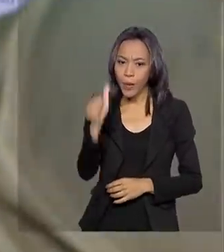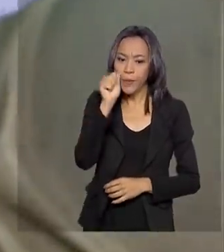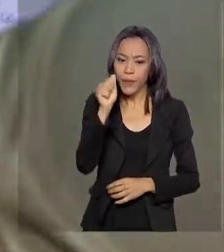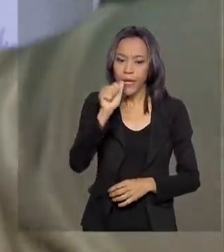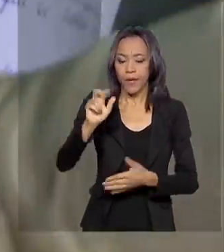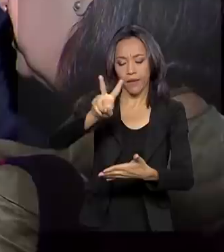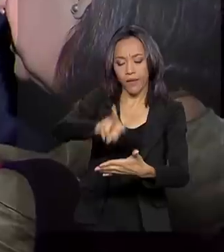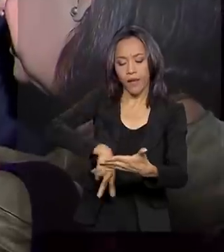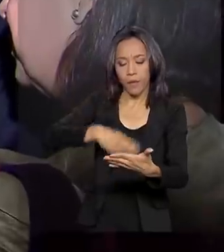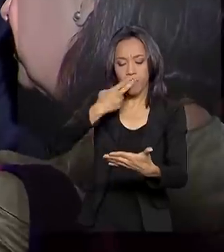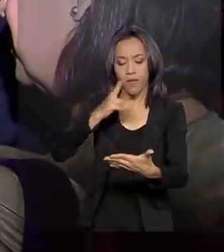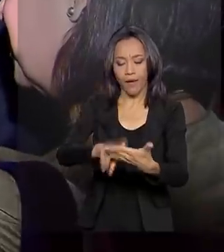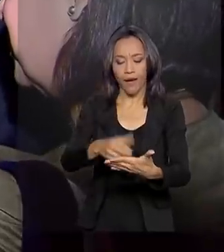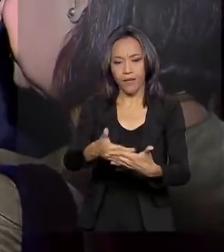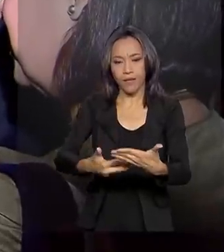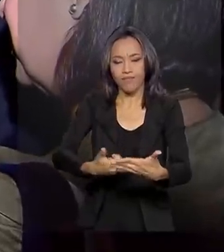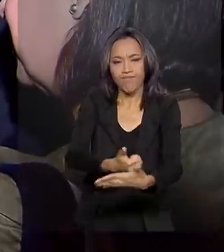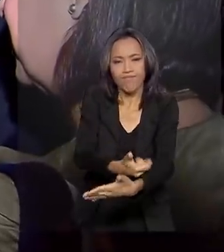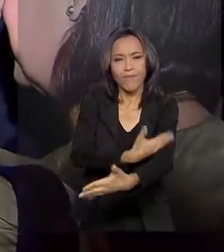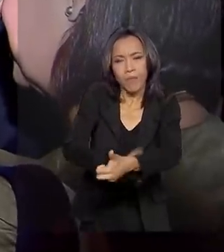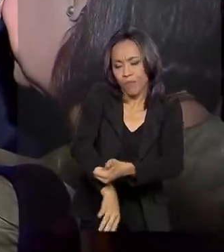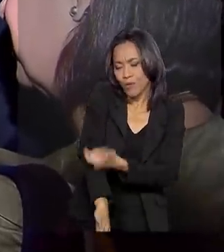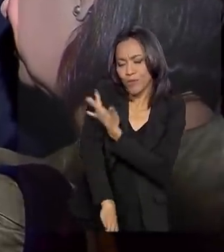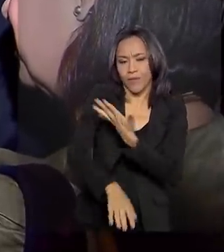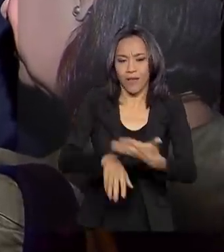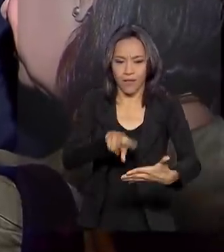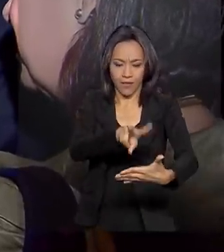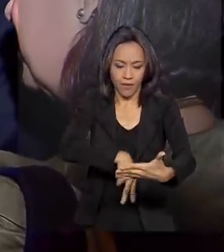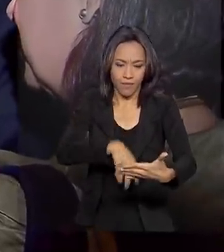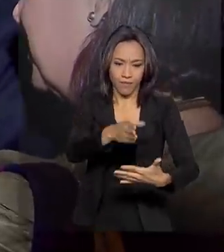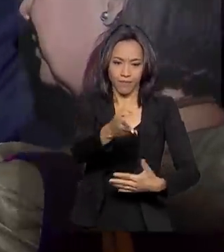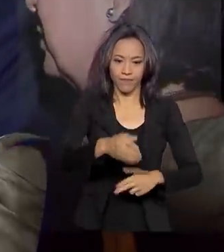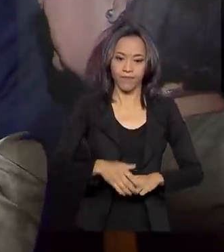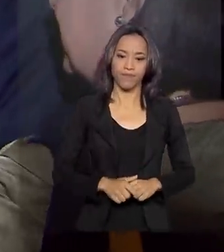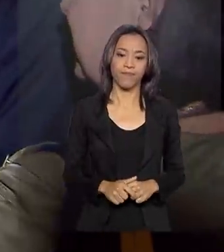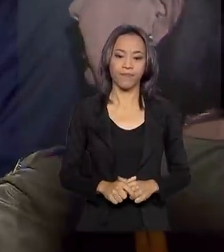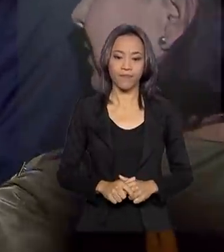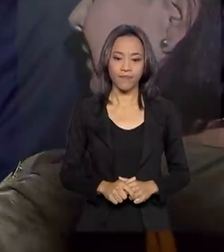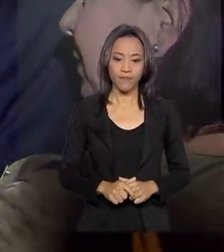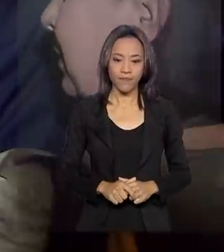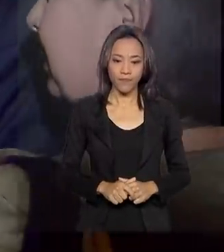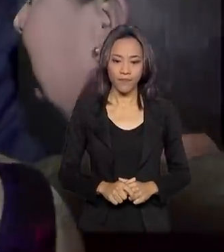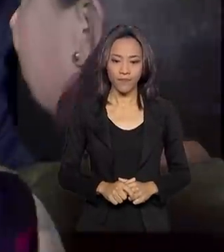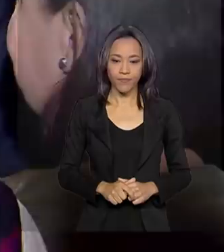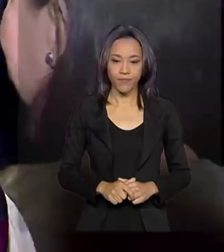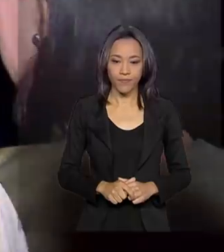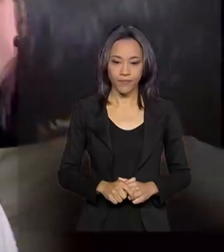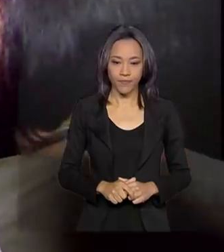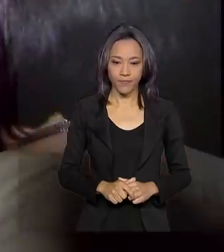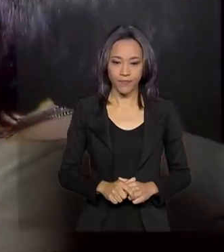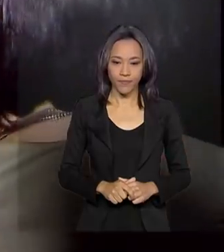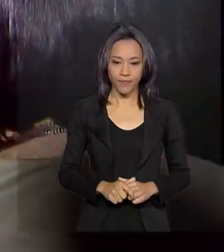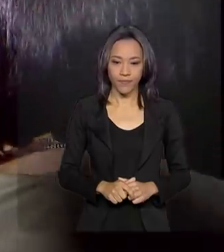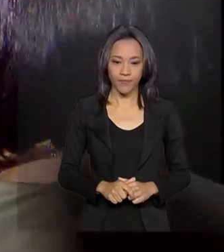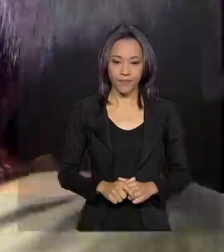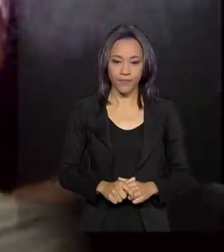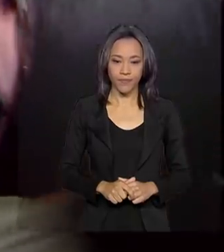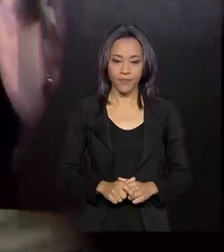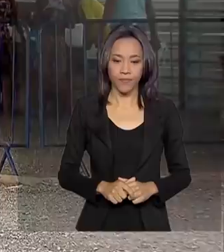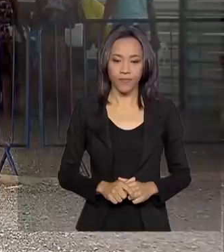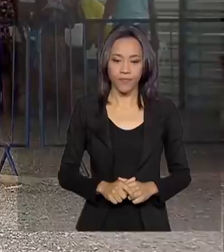que leu uma carta emocionada. E que sigam lá de lá, vamos lá. Vamos para a lante. Vamos para a lante.